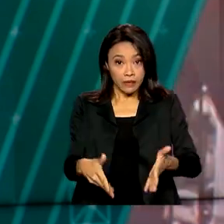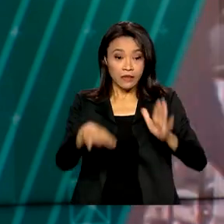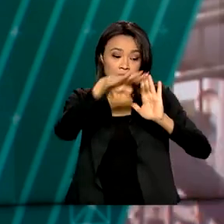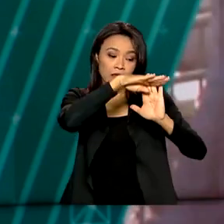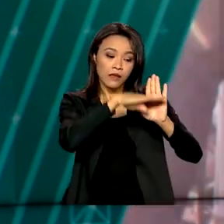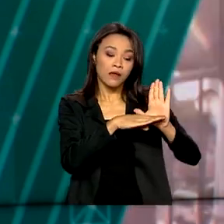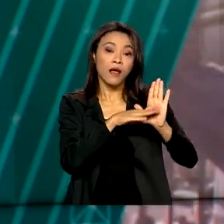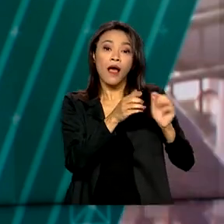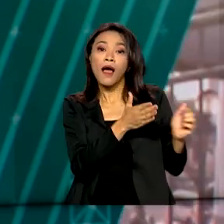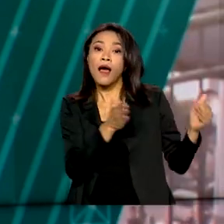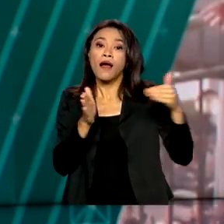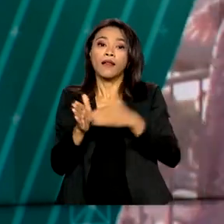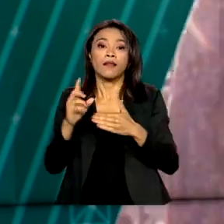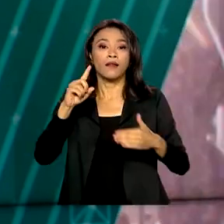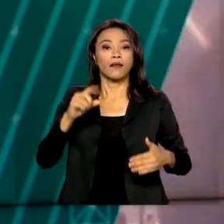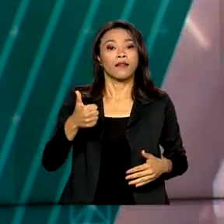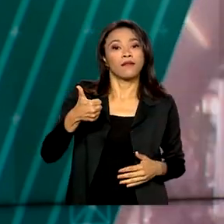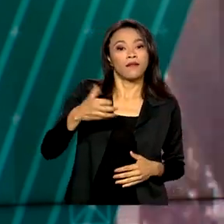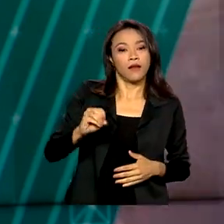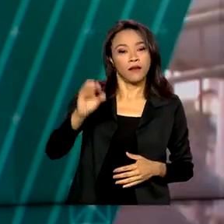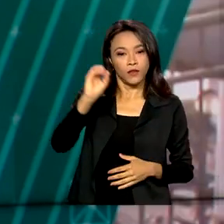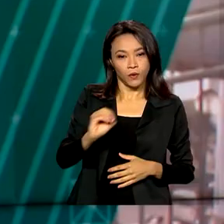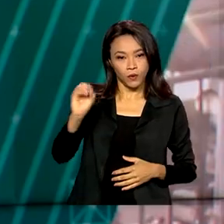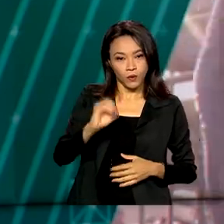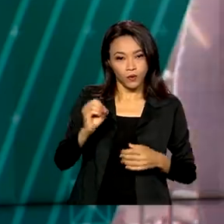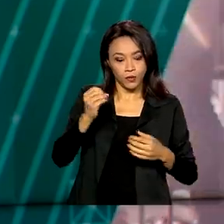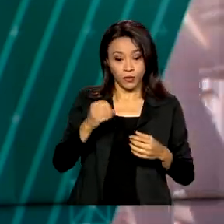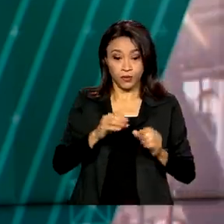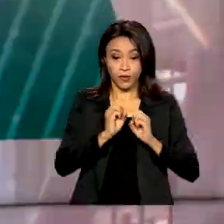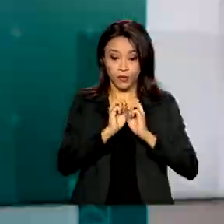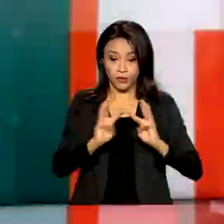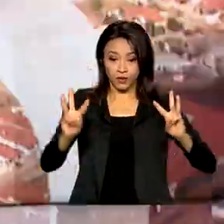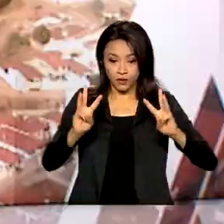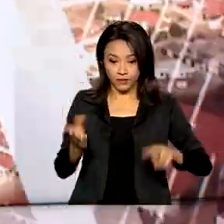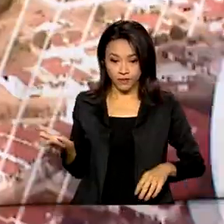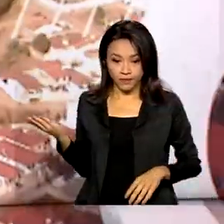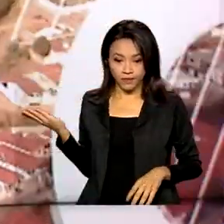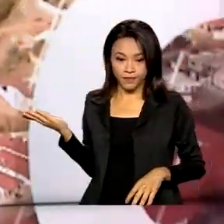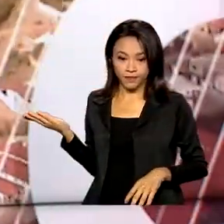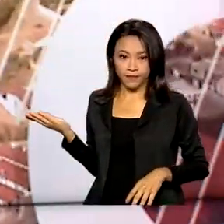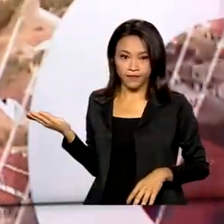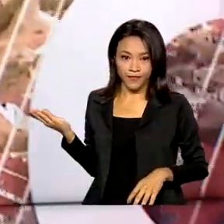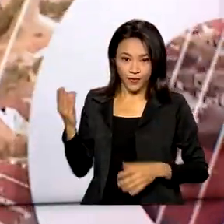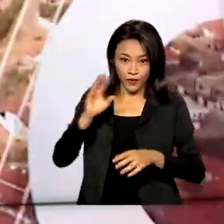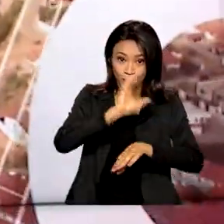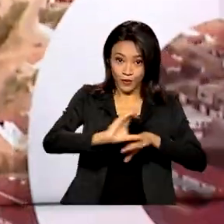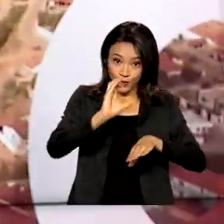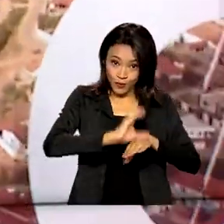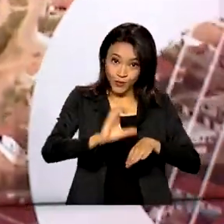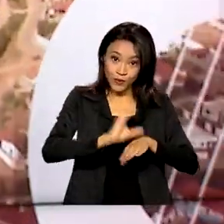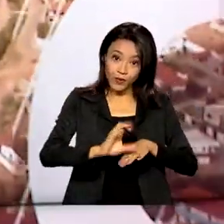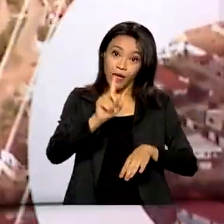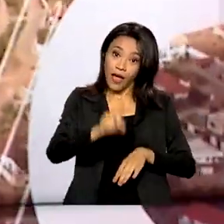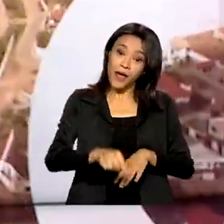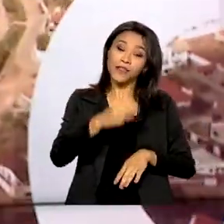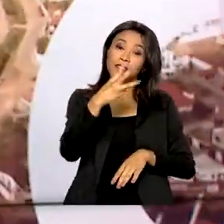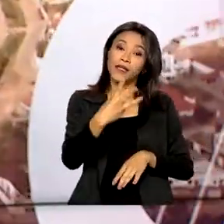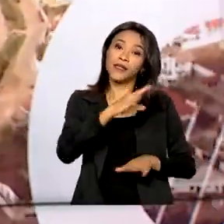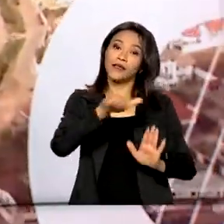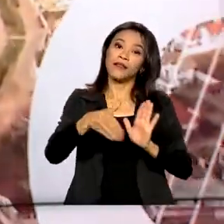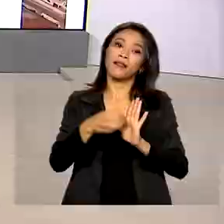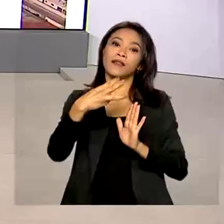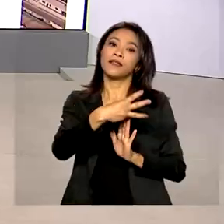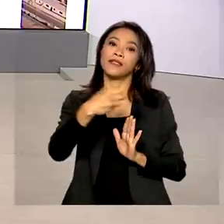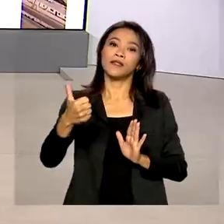seguem até 10 de outubro no site gov.br barra CETENE. E os cursos serão de 3 a 31 de